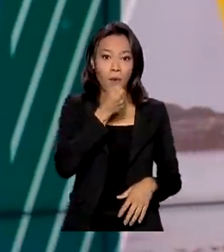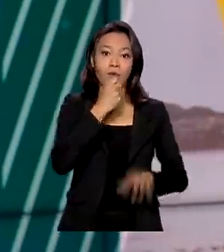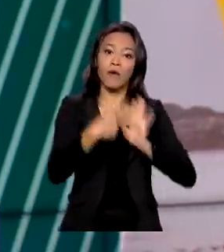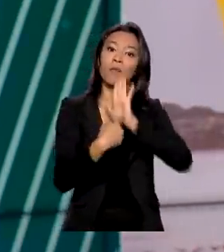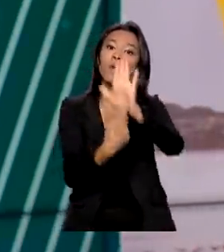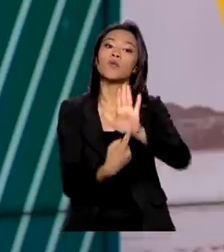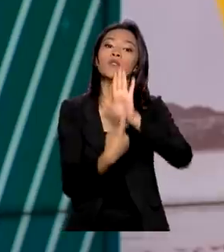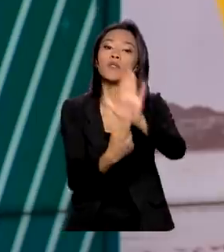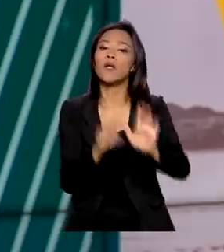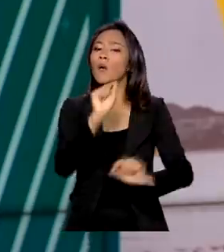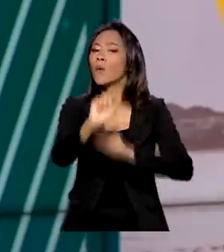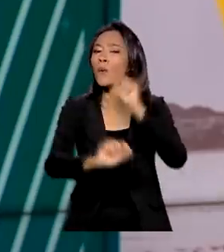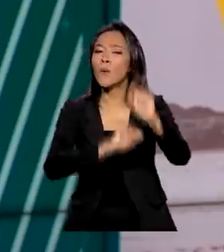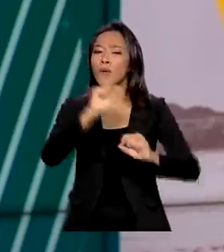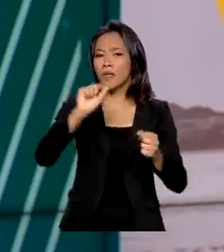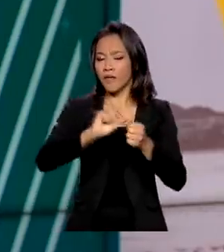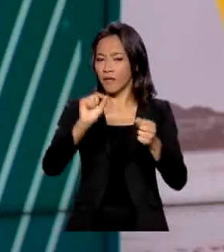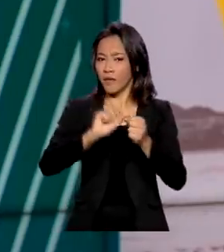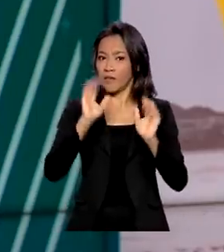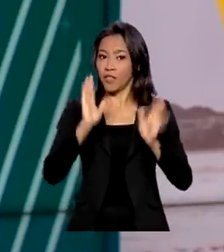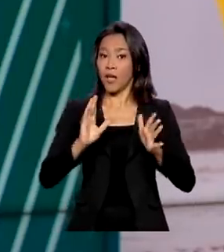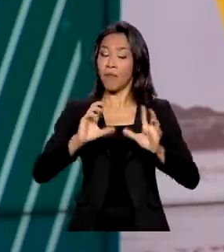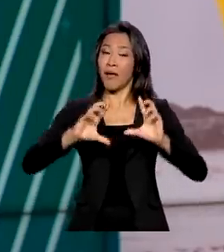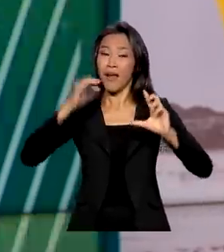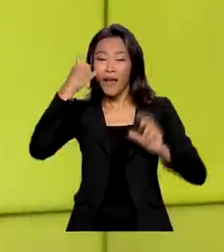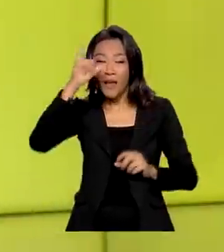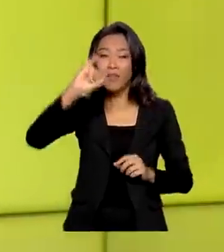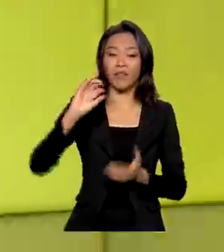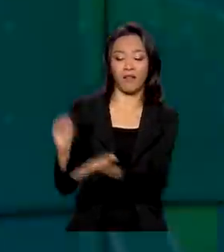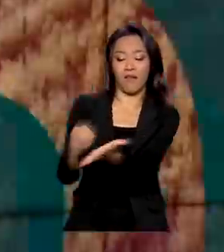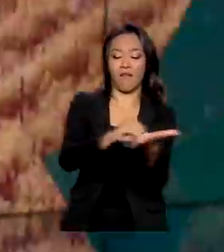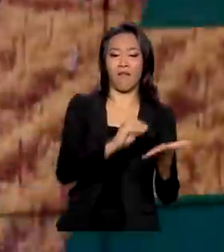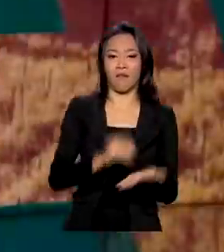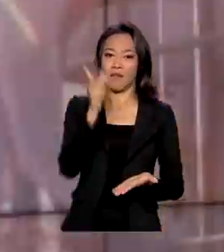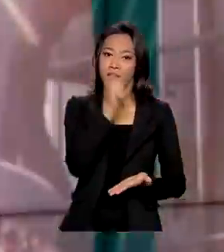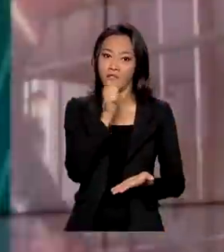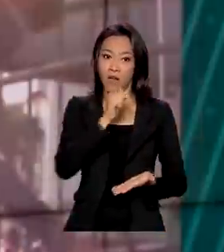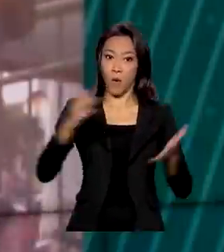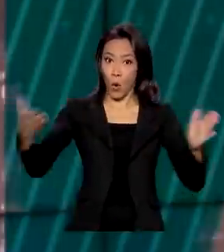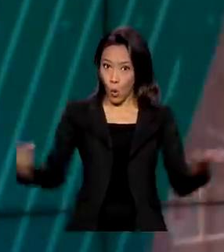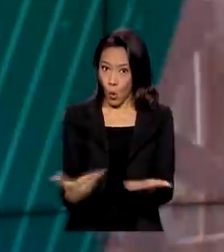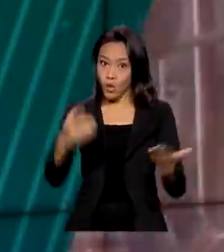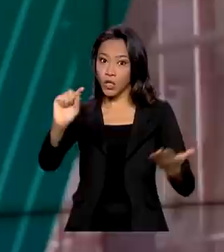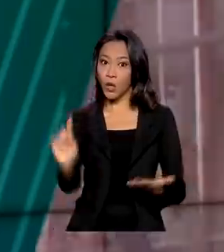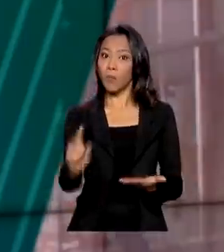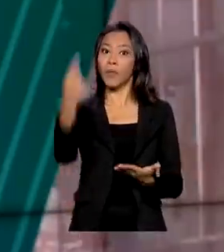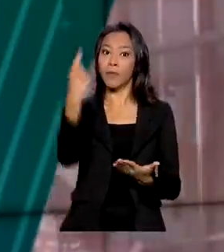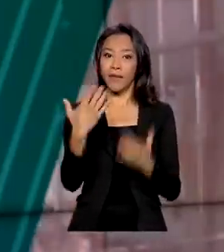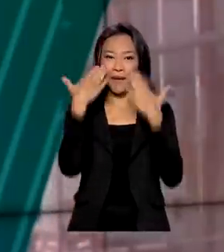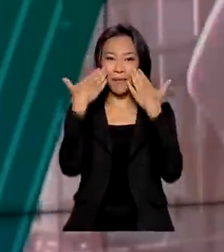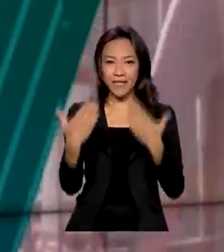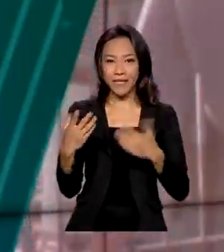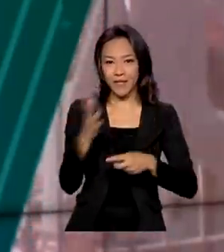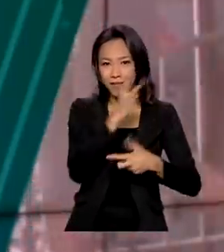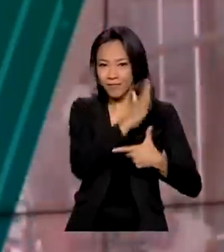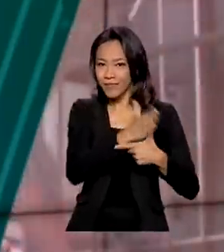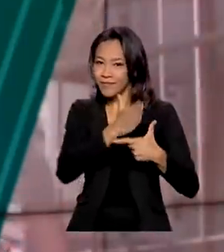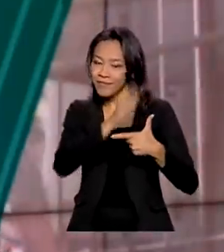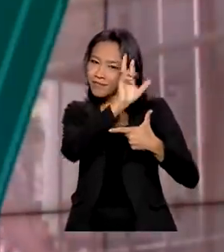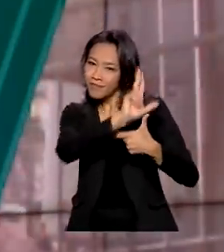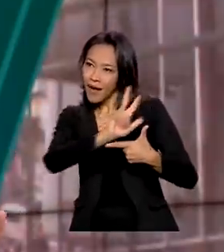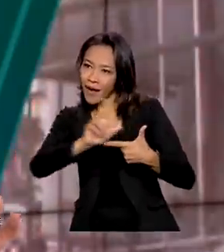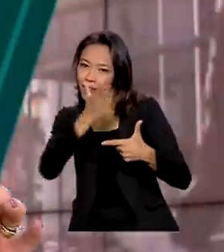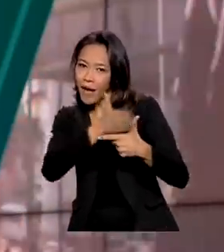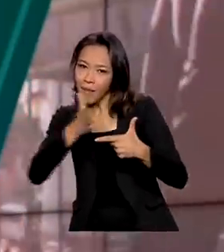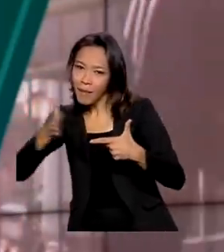o que está sendo feito para combater a escassez hídrica. Hoje, no primeiro episódio da série O Futuro da Energia, você vai ver